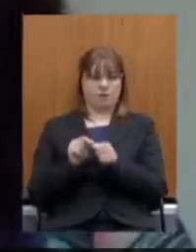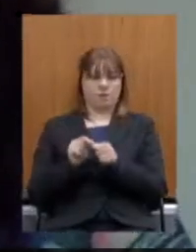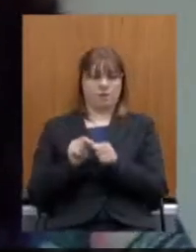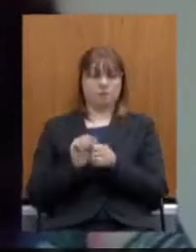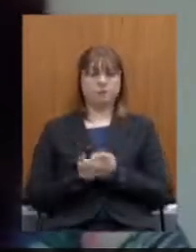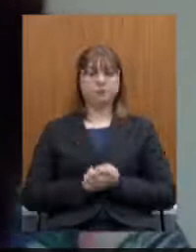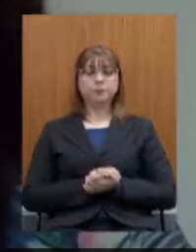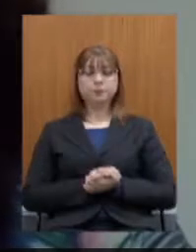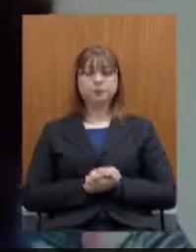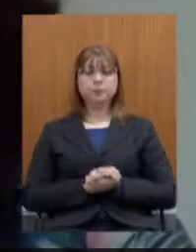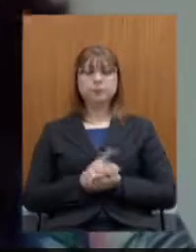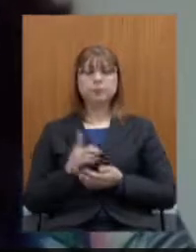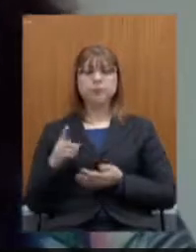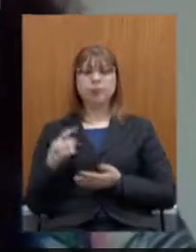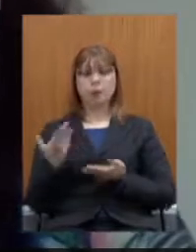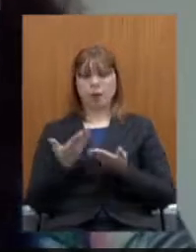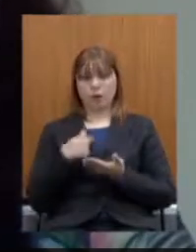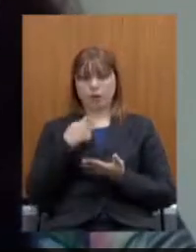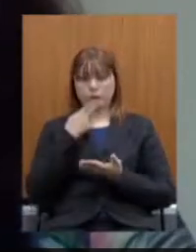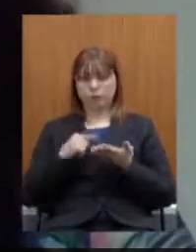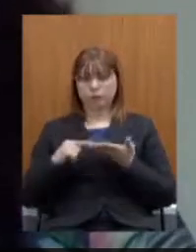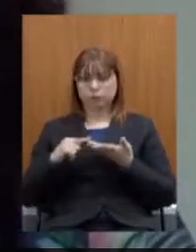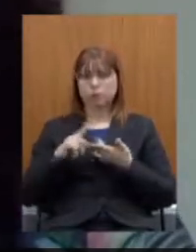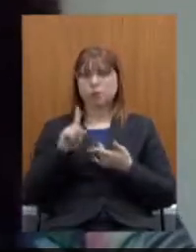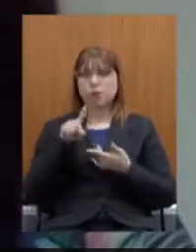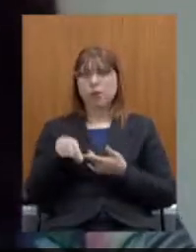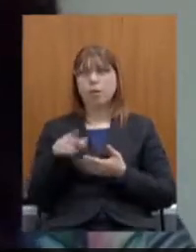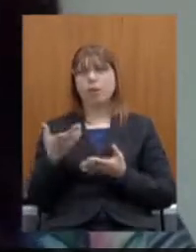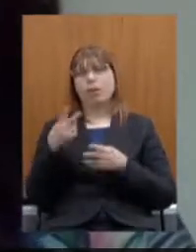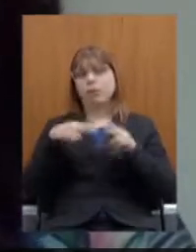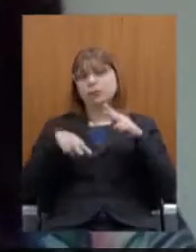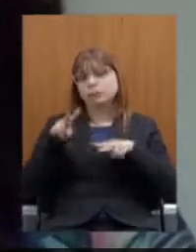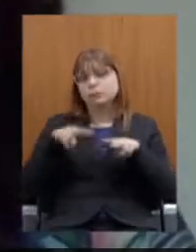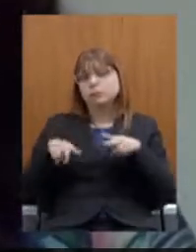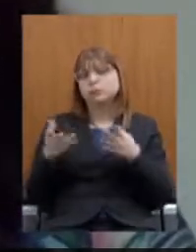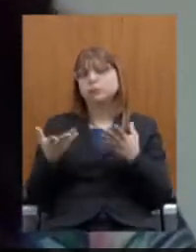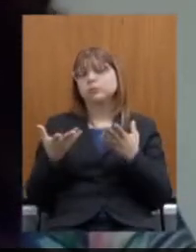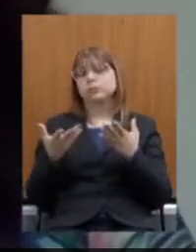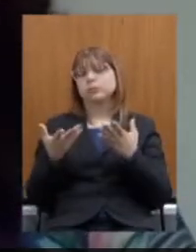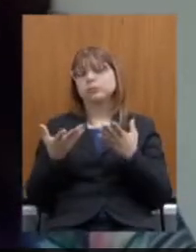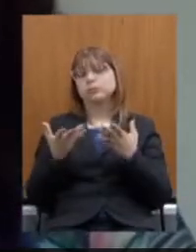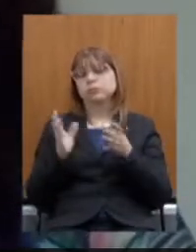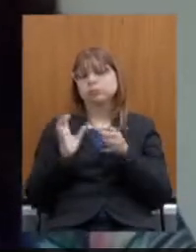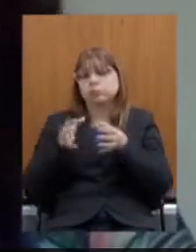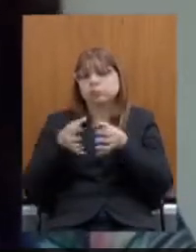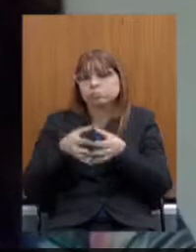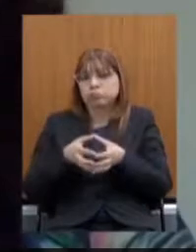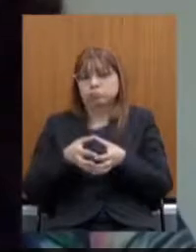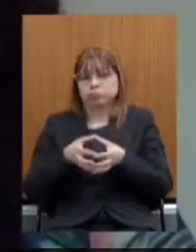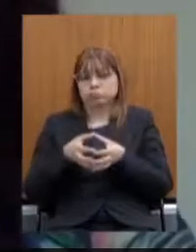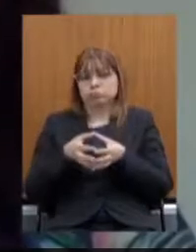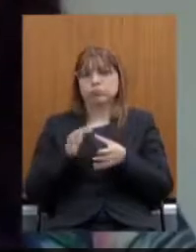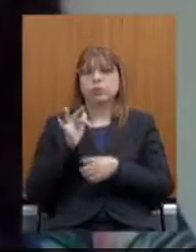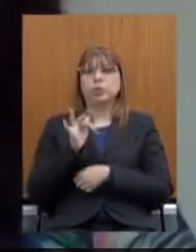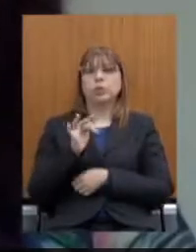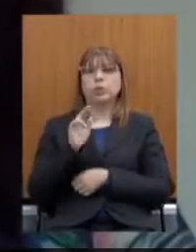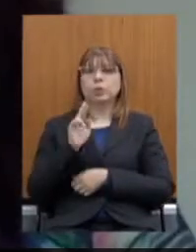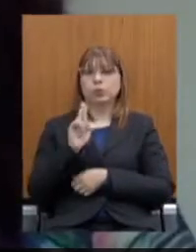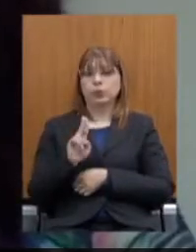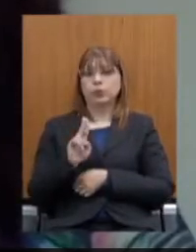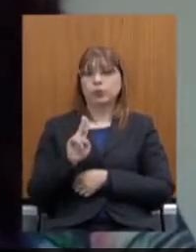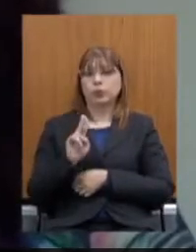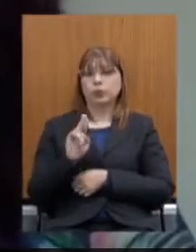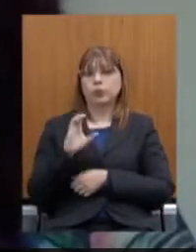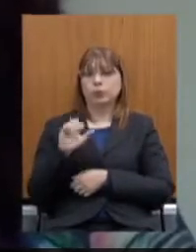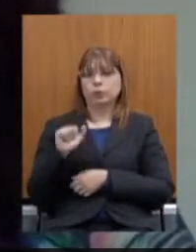aqui são resultado da análise e consenso das entidades que integram o FUNCAT, Fórum